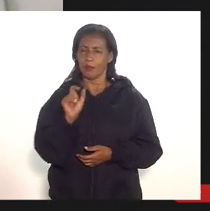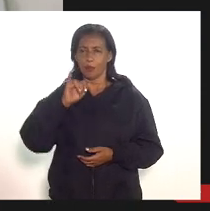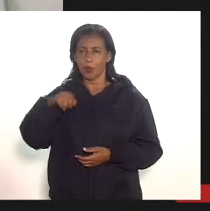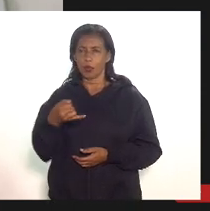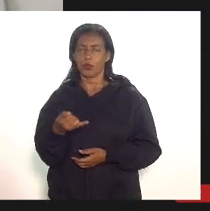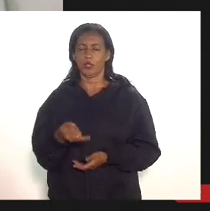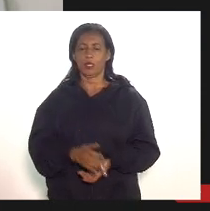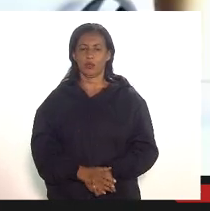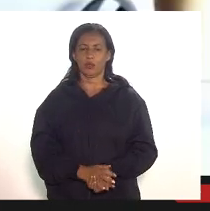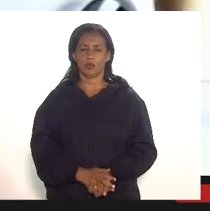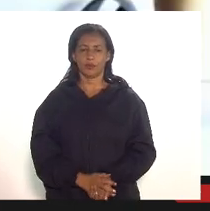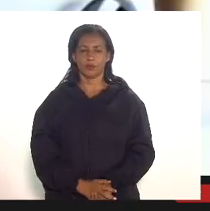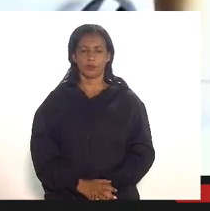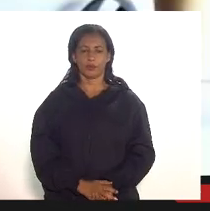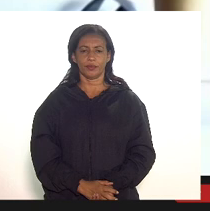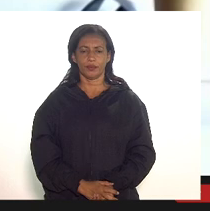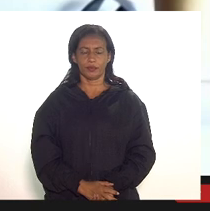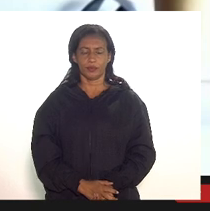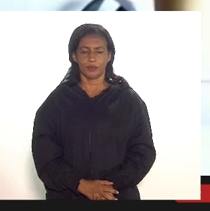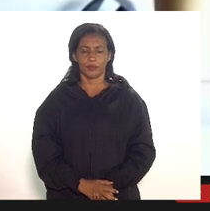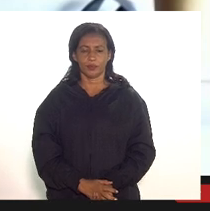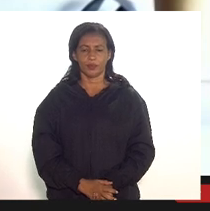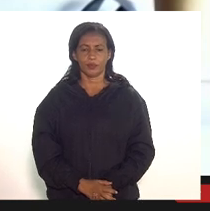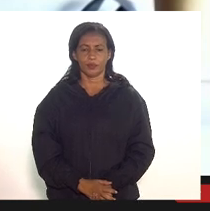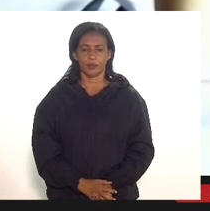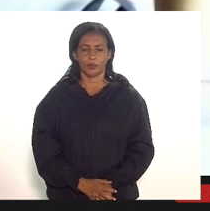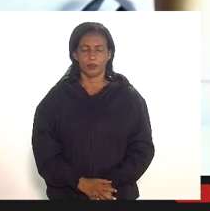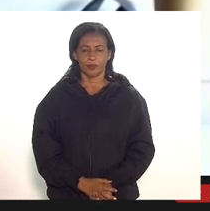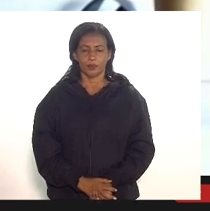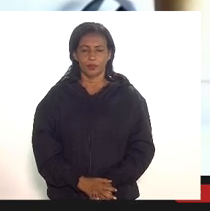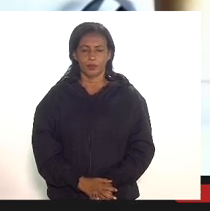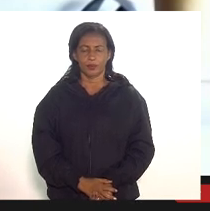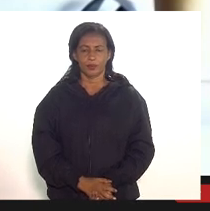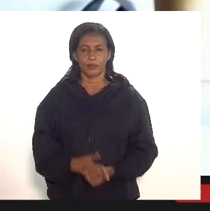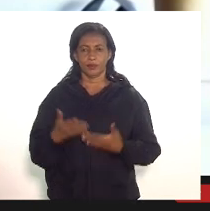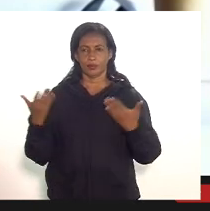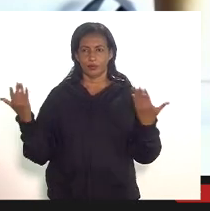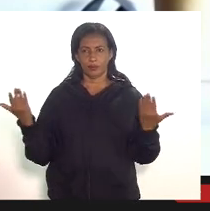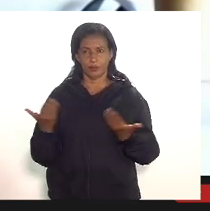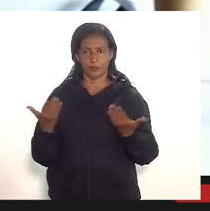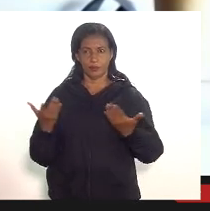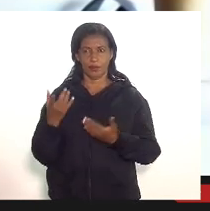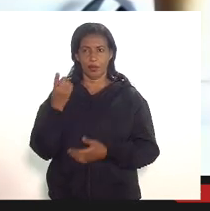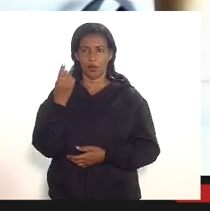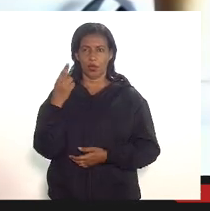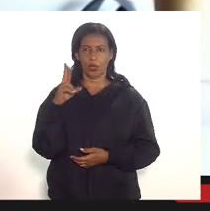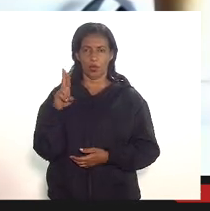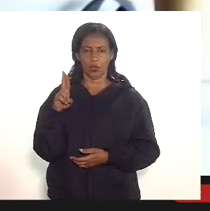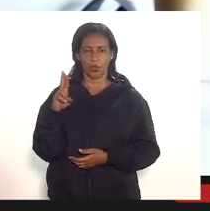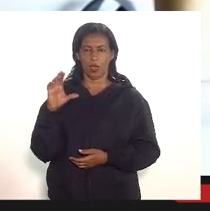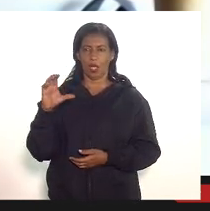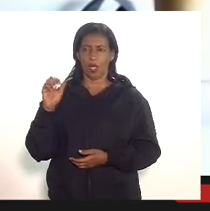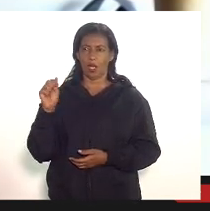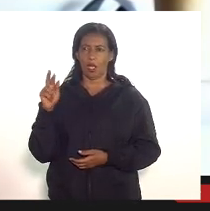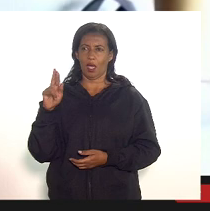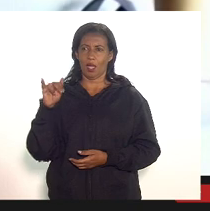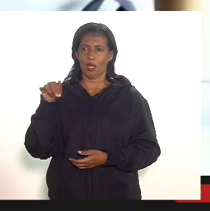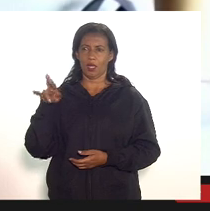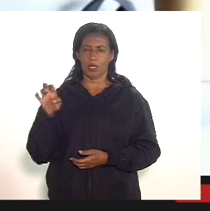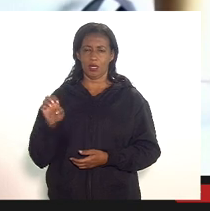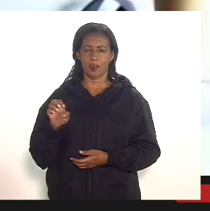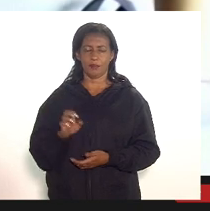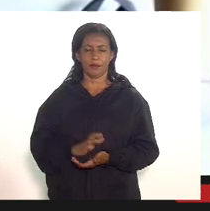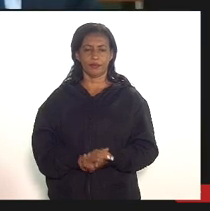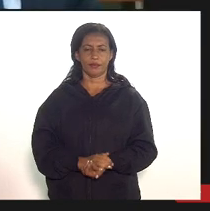Obrigado deputada eu queria conceder a palavra a doutora Karine do MPE por favor doutora